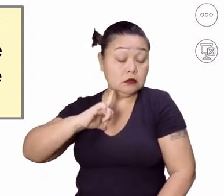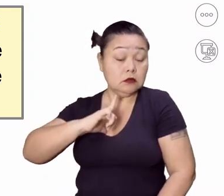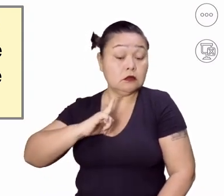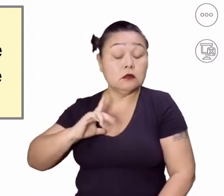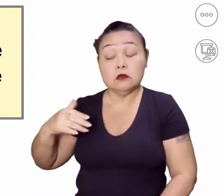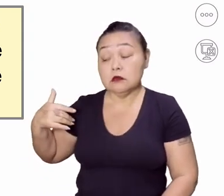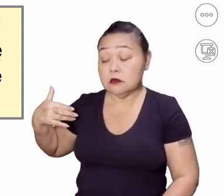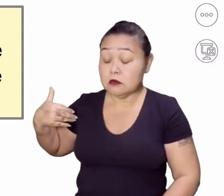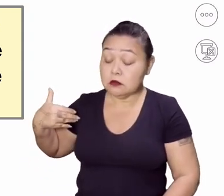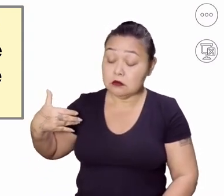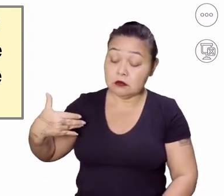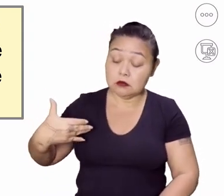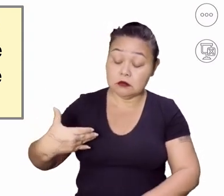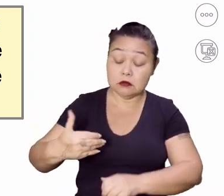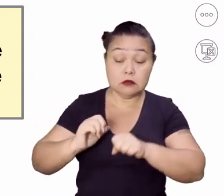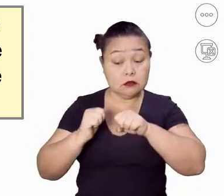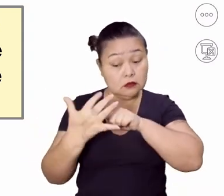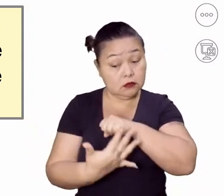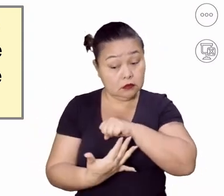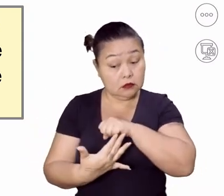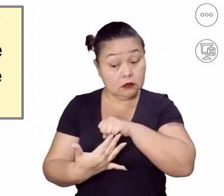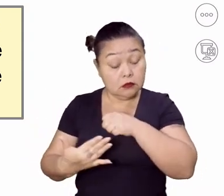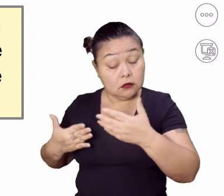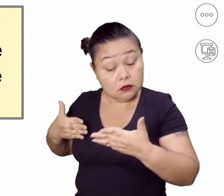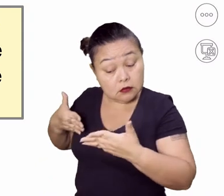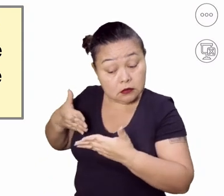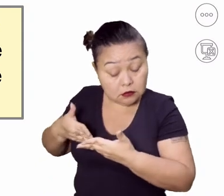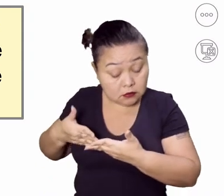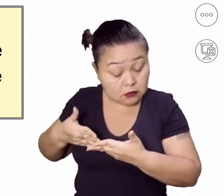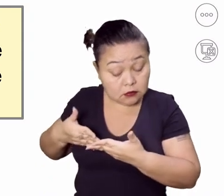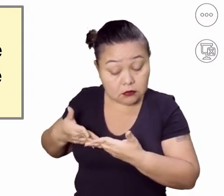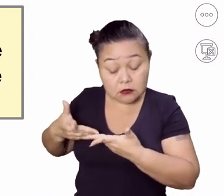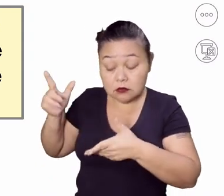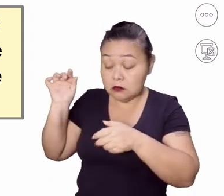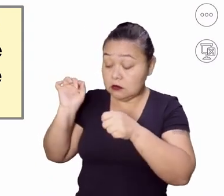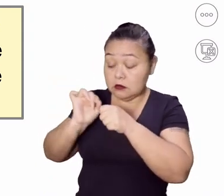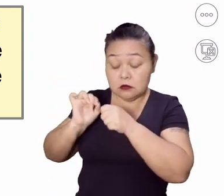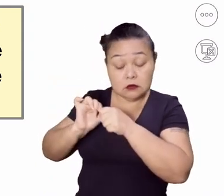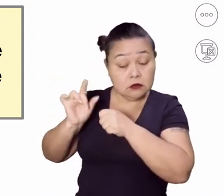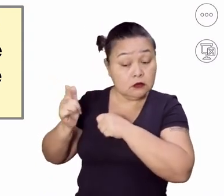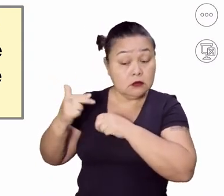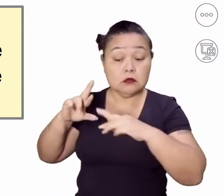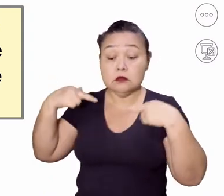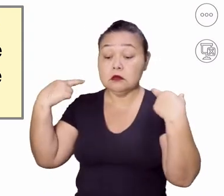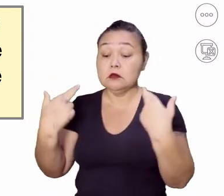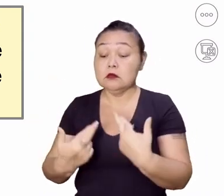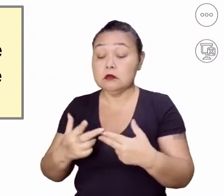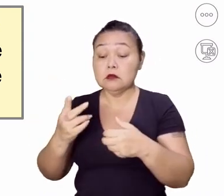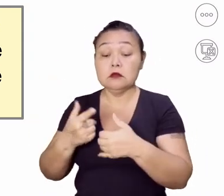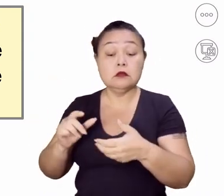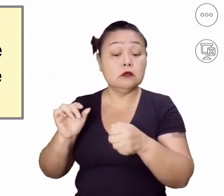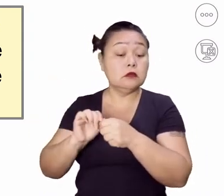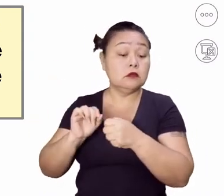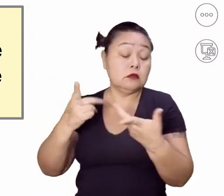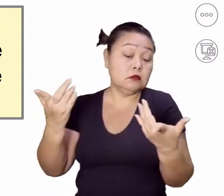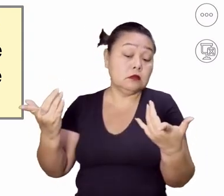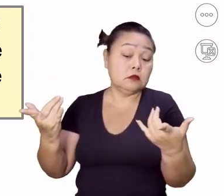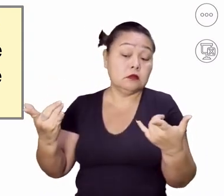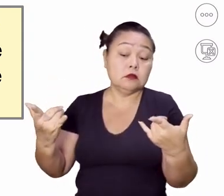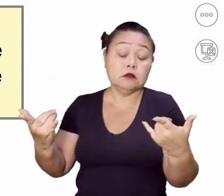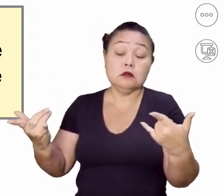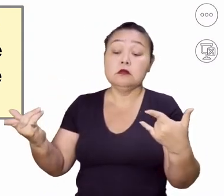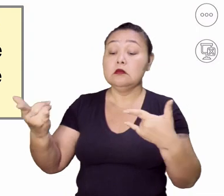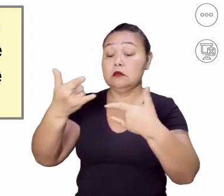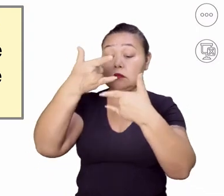Até então, até o momento da pandemia, gente não realizava reuniões através do